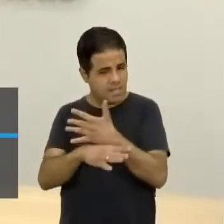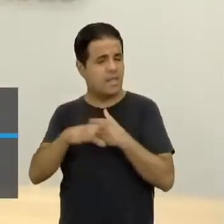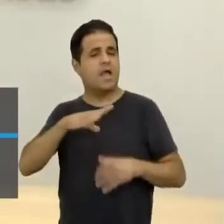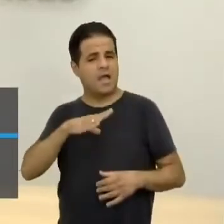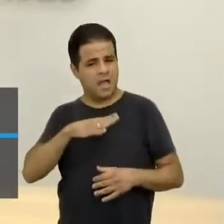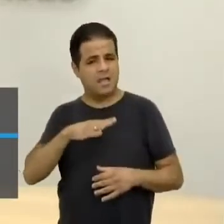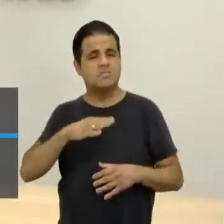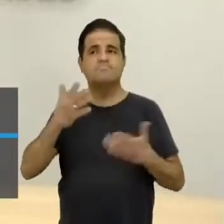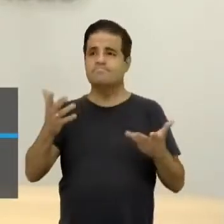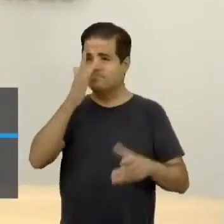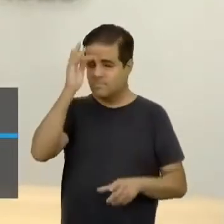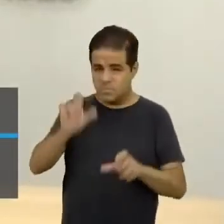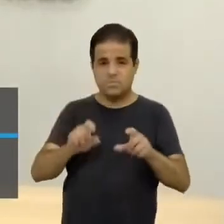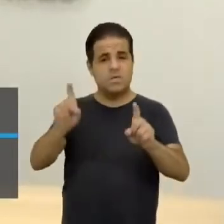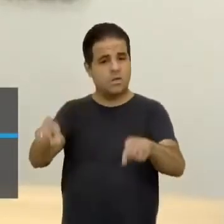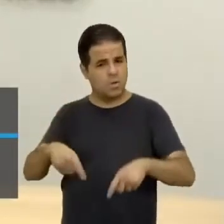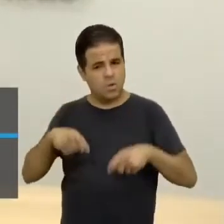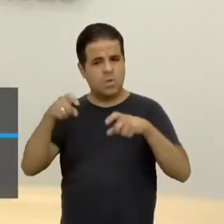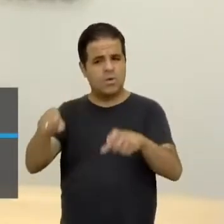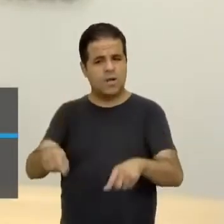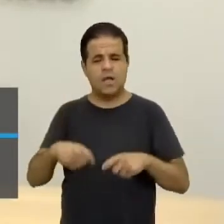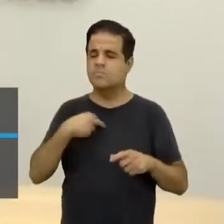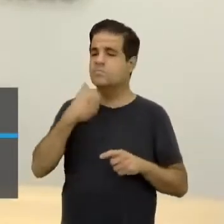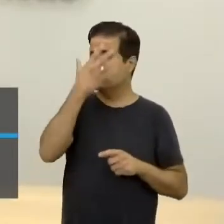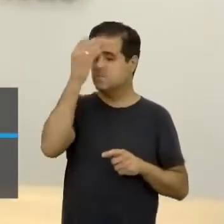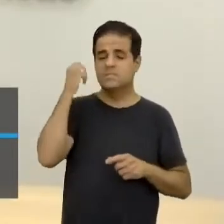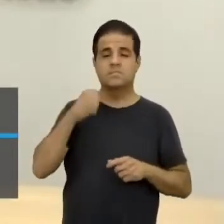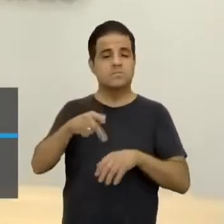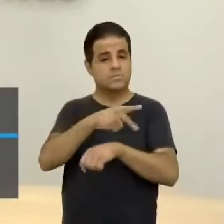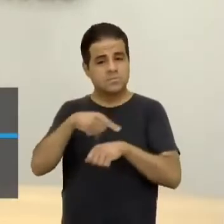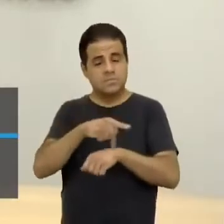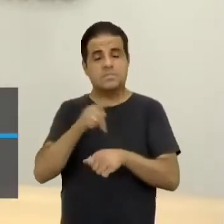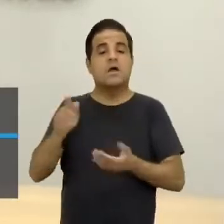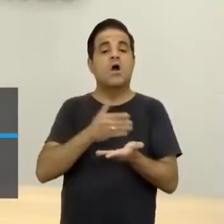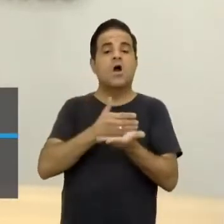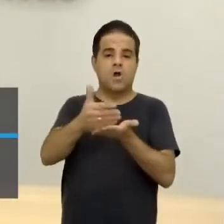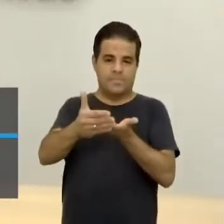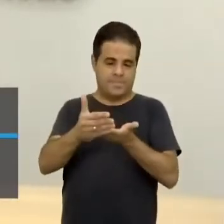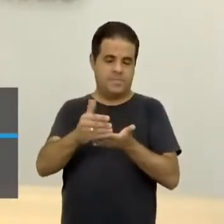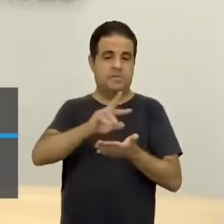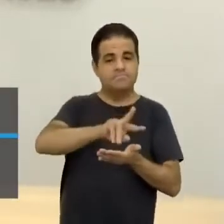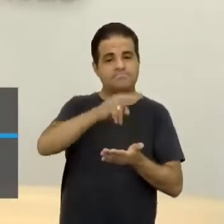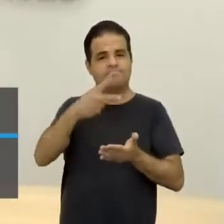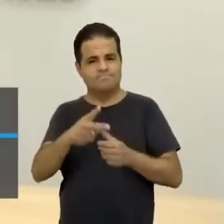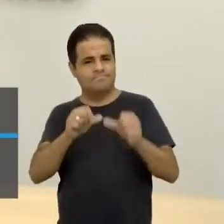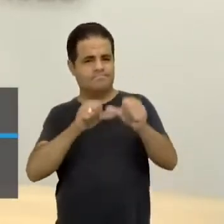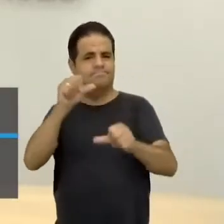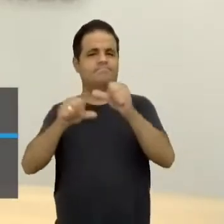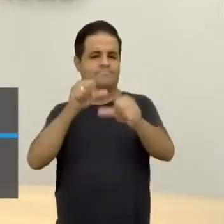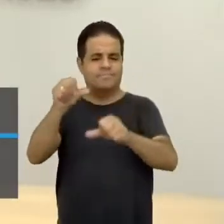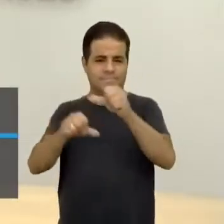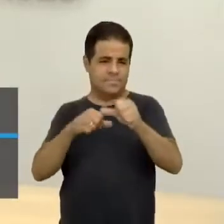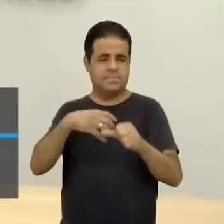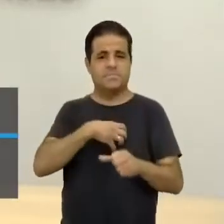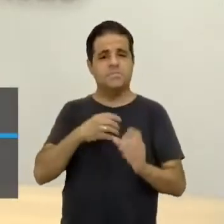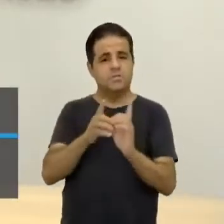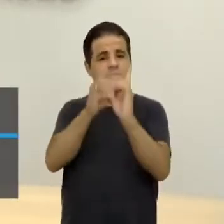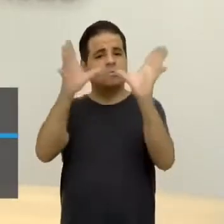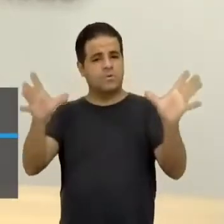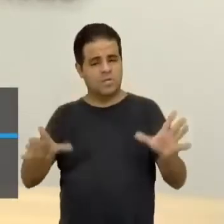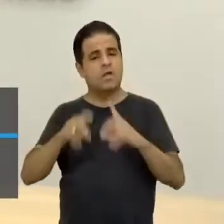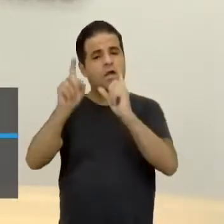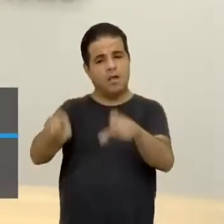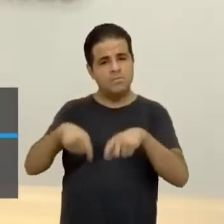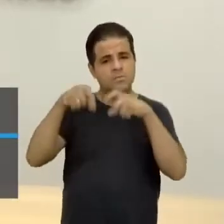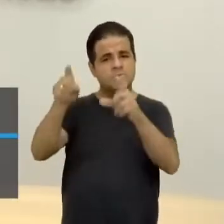Então, o trabalhador rural, e a gente não pode esquecer que o país está começando a sua transição de uma demografia